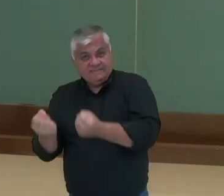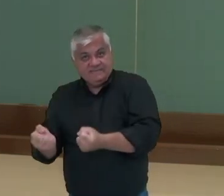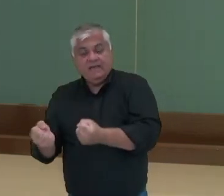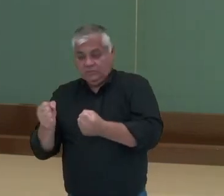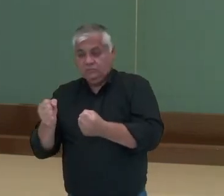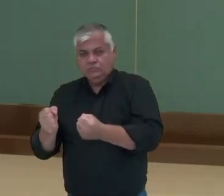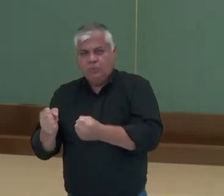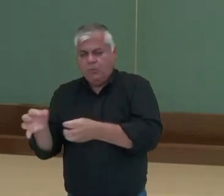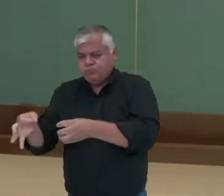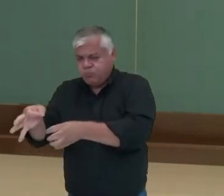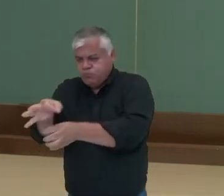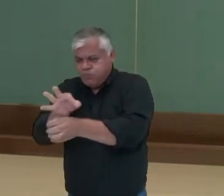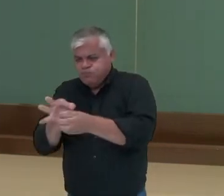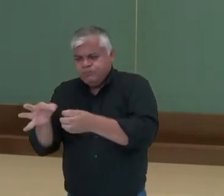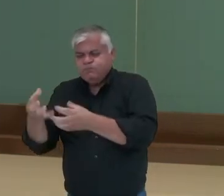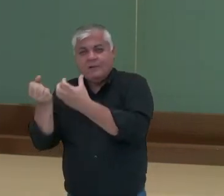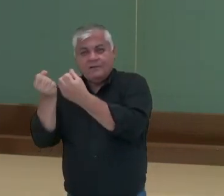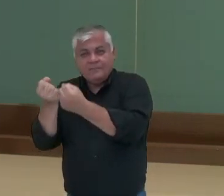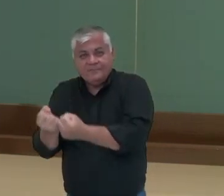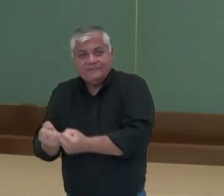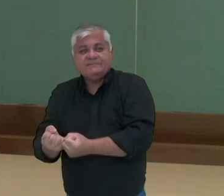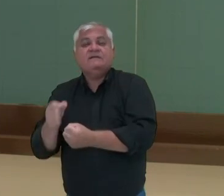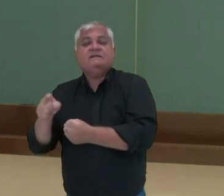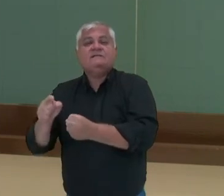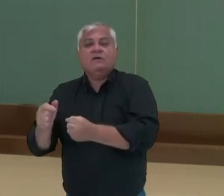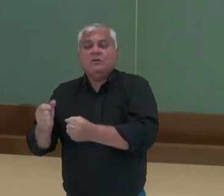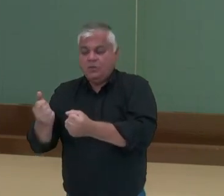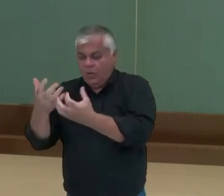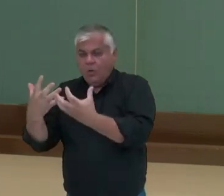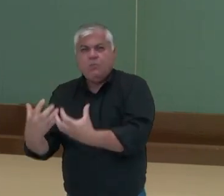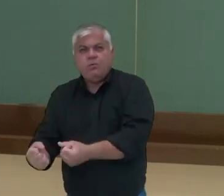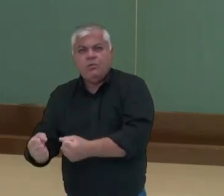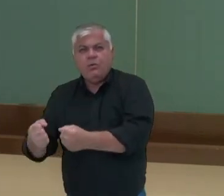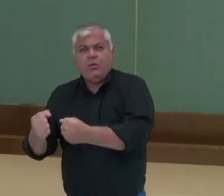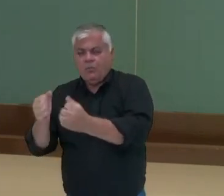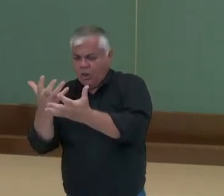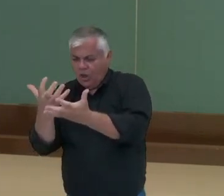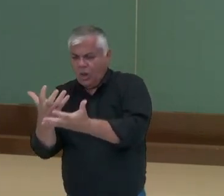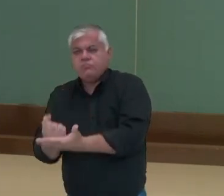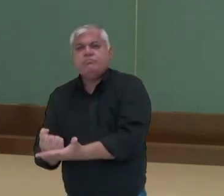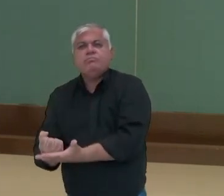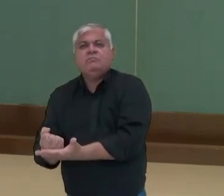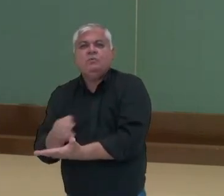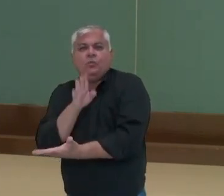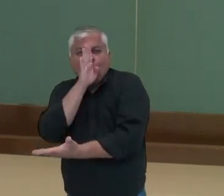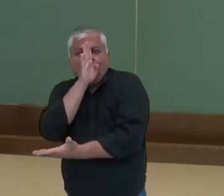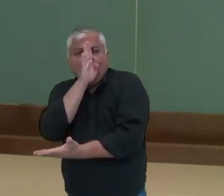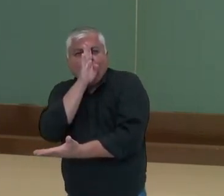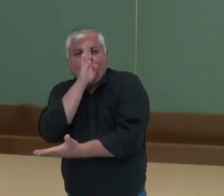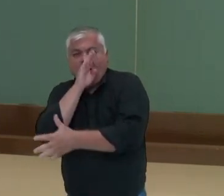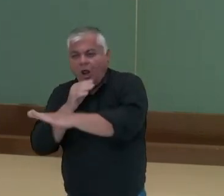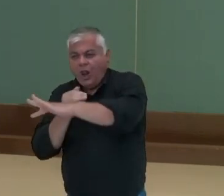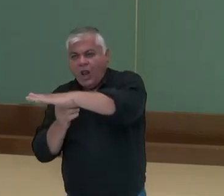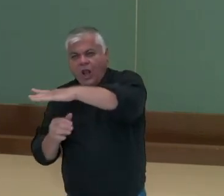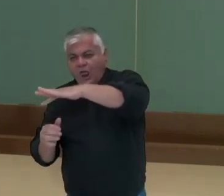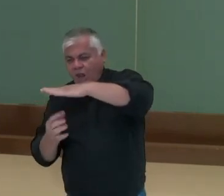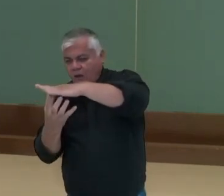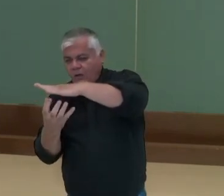pesados, que a água, eles se depositam no fundo do tanque. Essa água fica quietinha e esses flocos vão